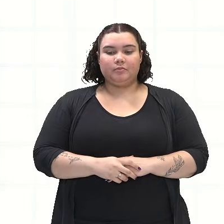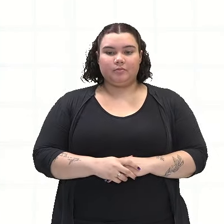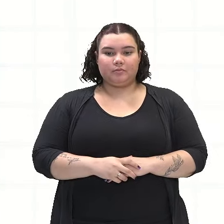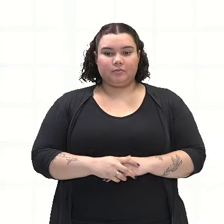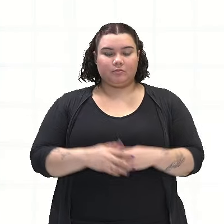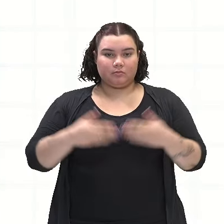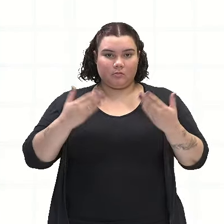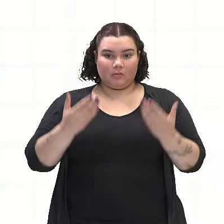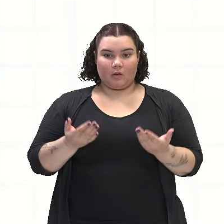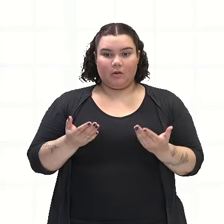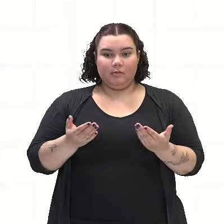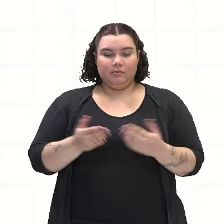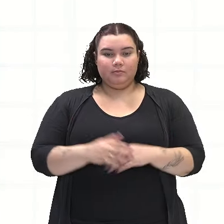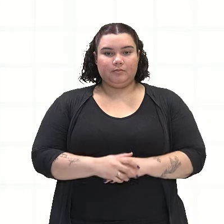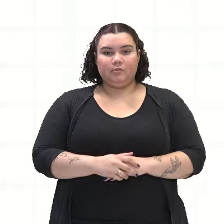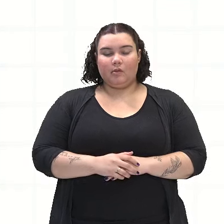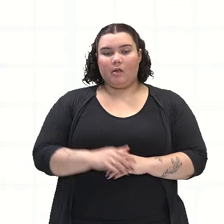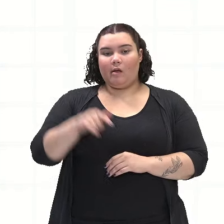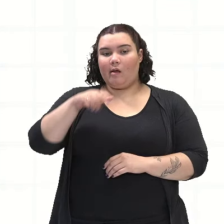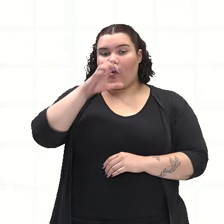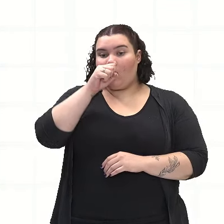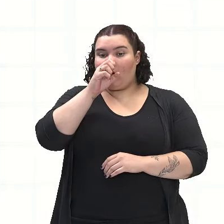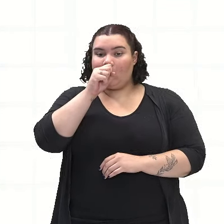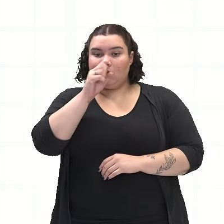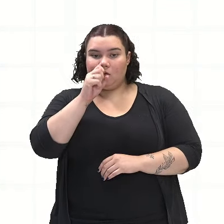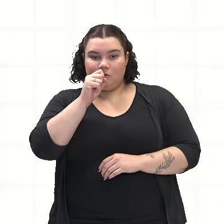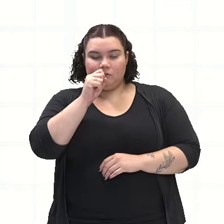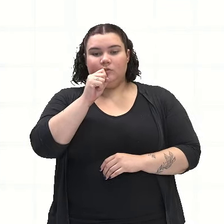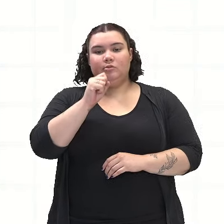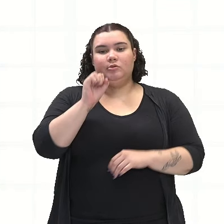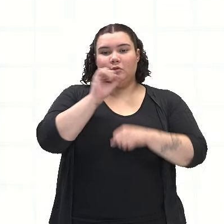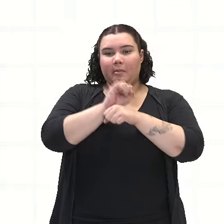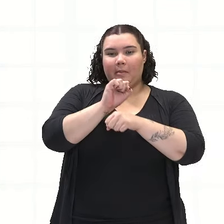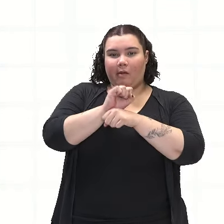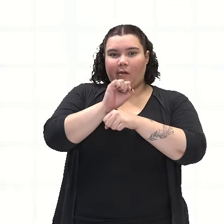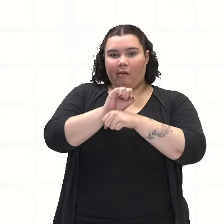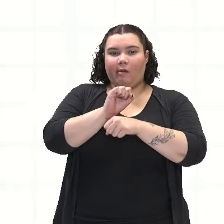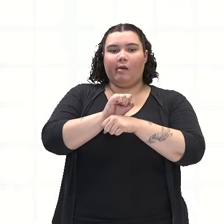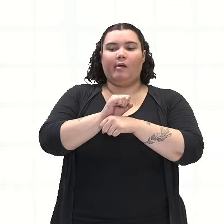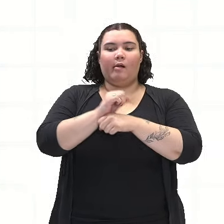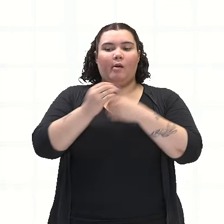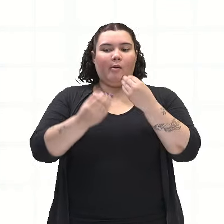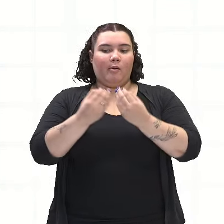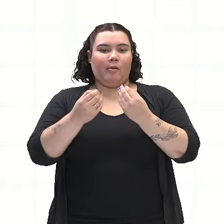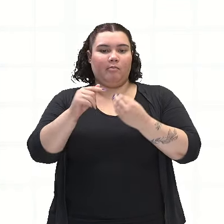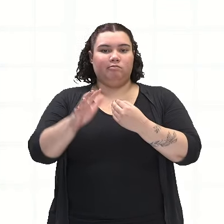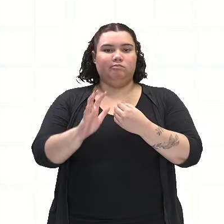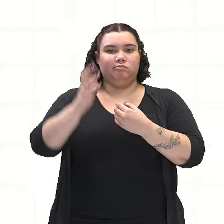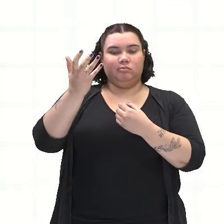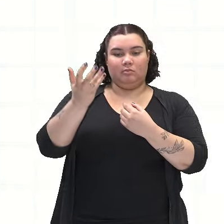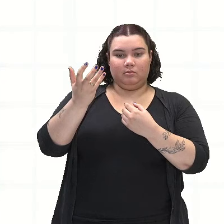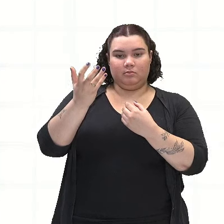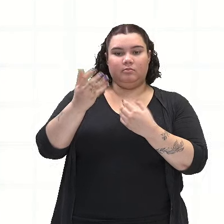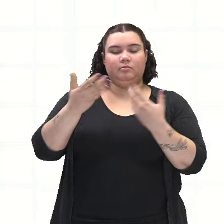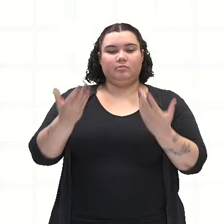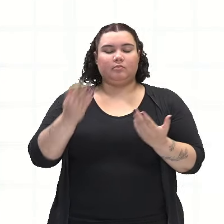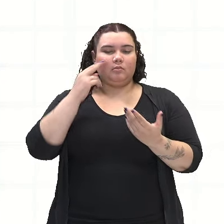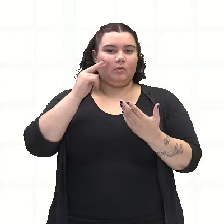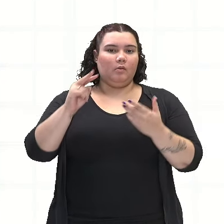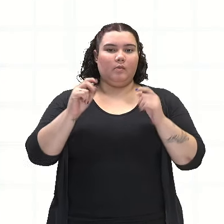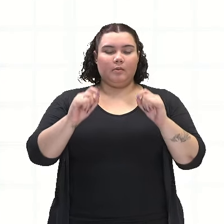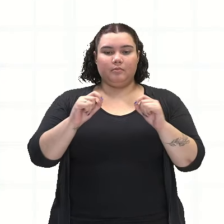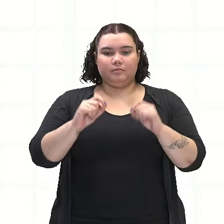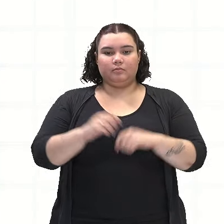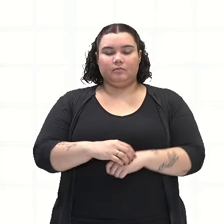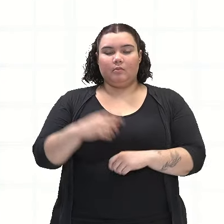Então, a laranja, quem move ou aguarda o seu destino no prato, sobre a mesa, nós vimos que ela tem uma